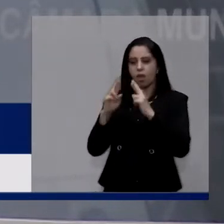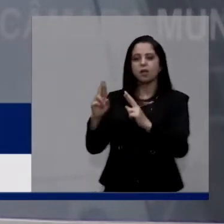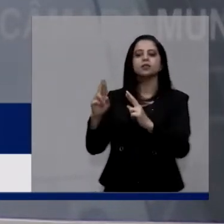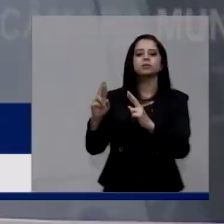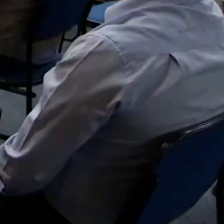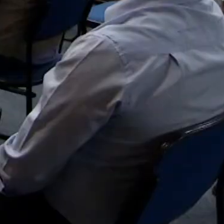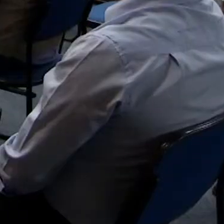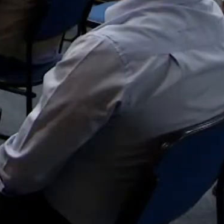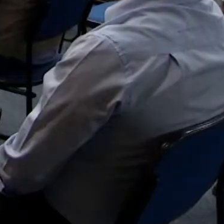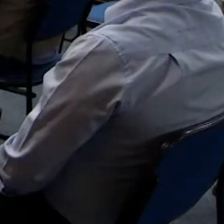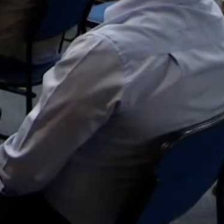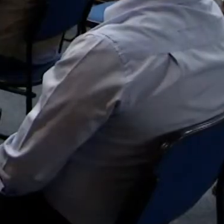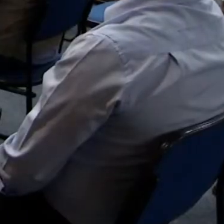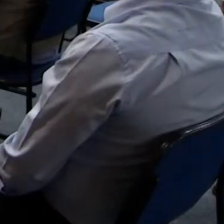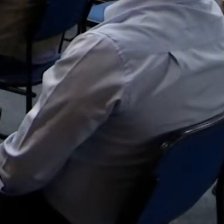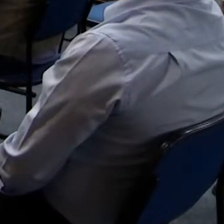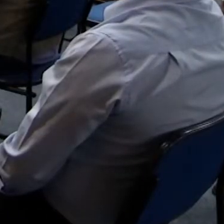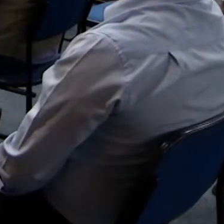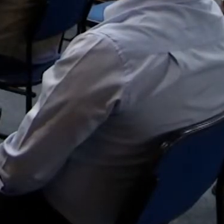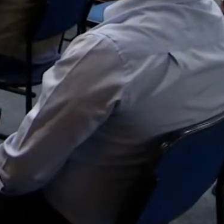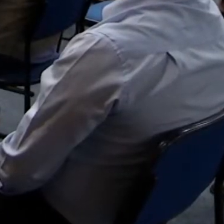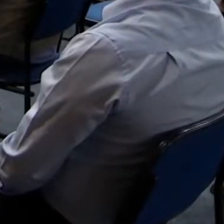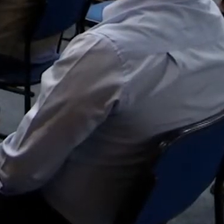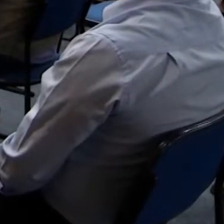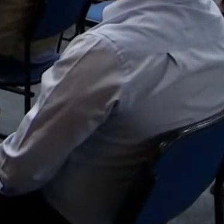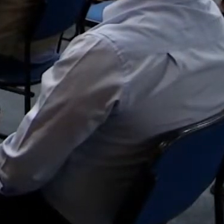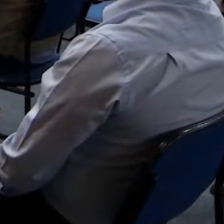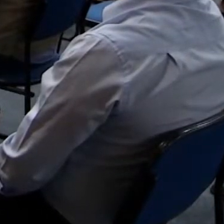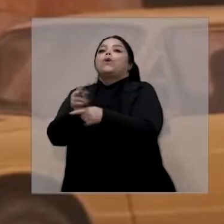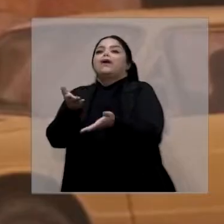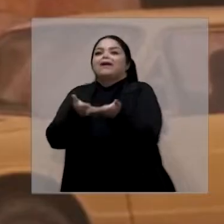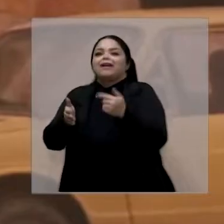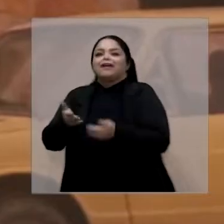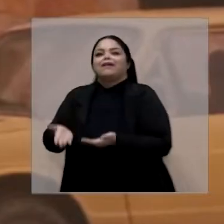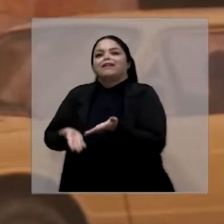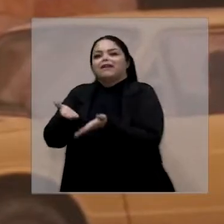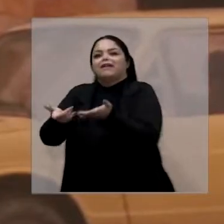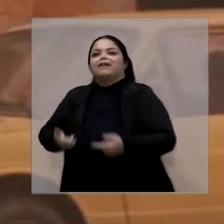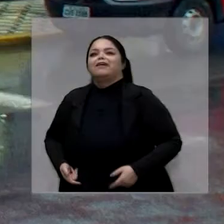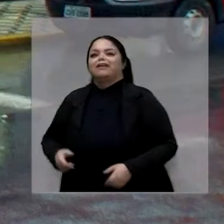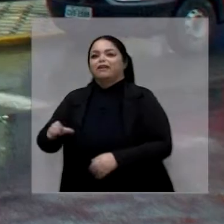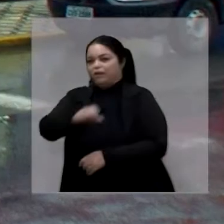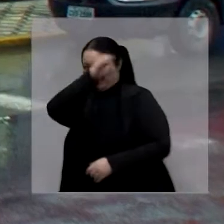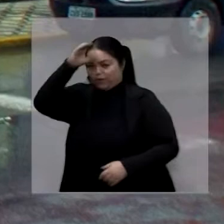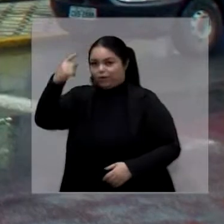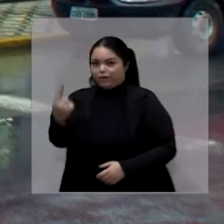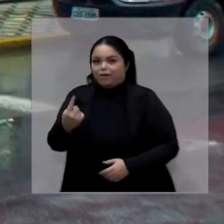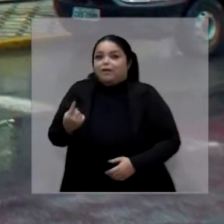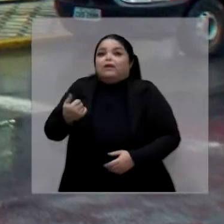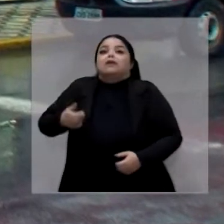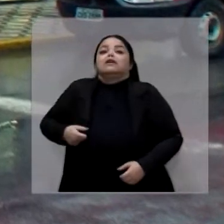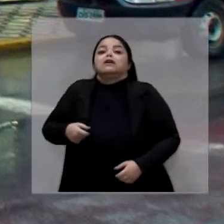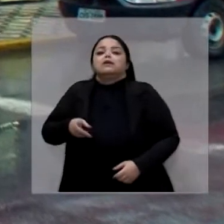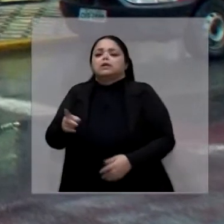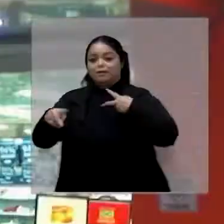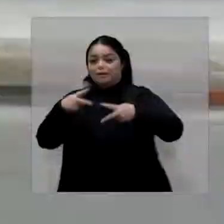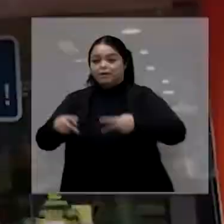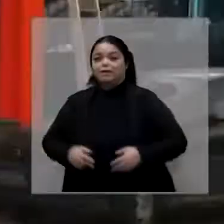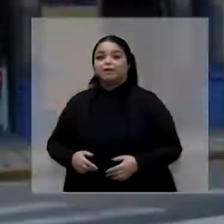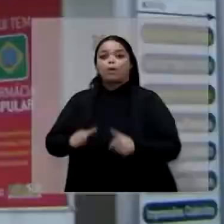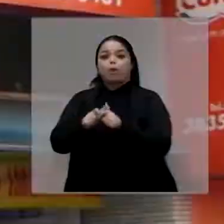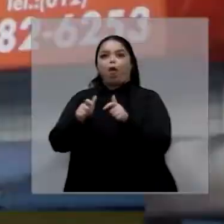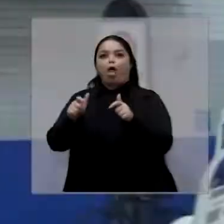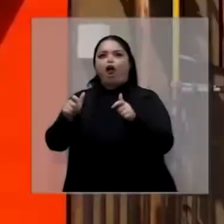quem faz. A trajetória do empresário Manuel Condi Neto também foi lembrada em vídeo exibido no plenário.